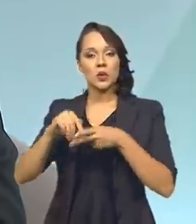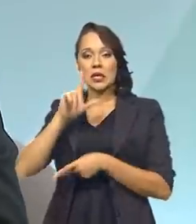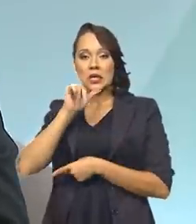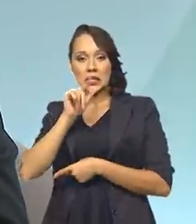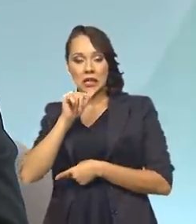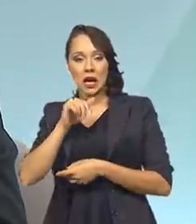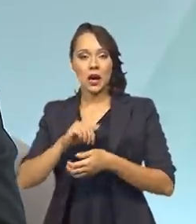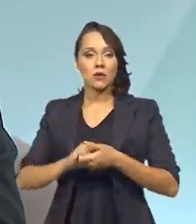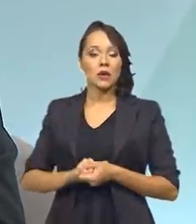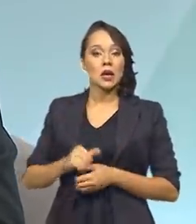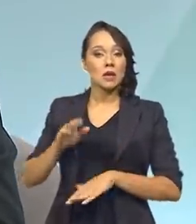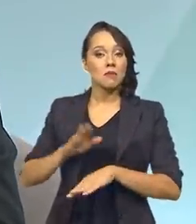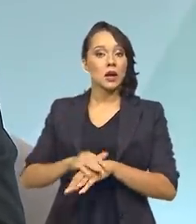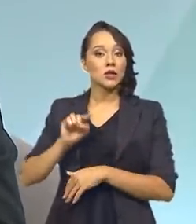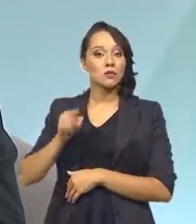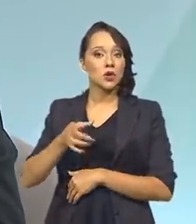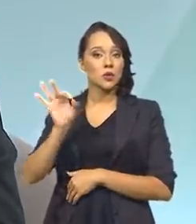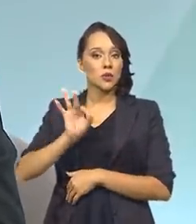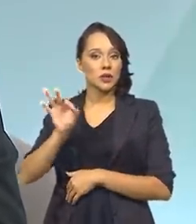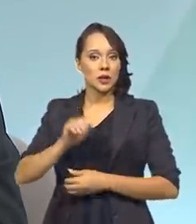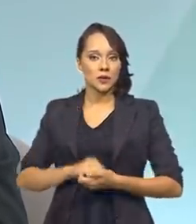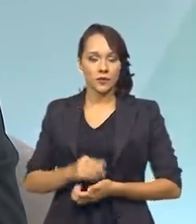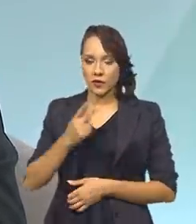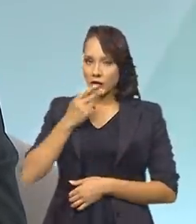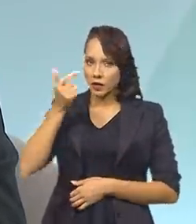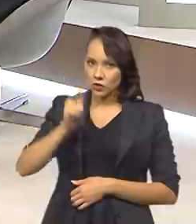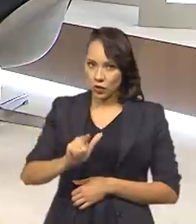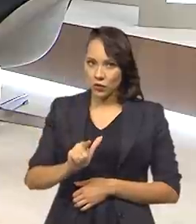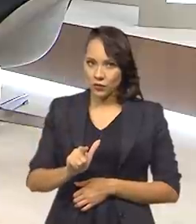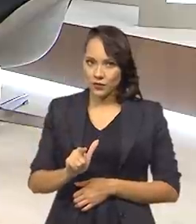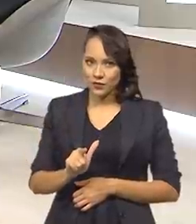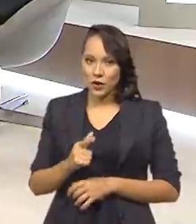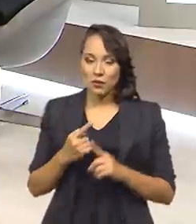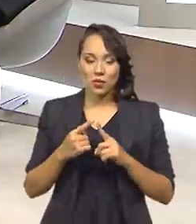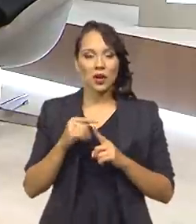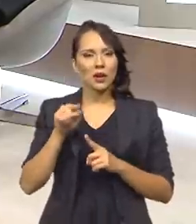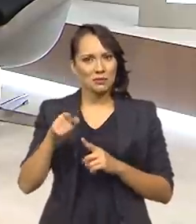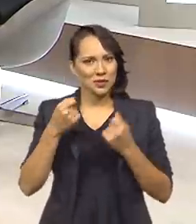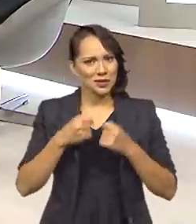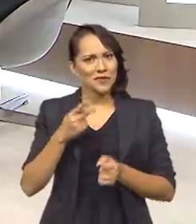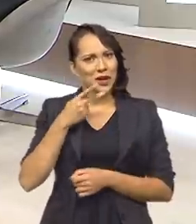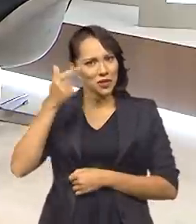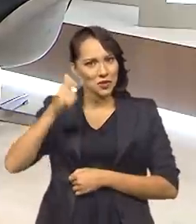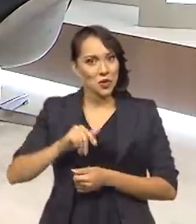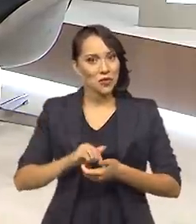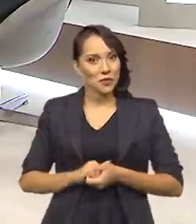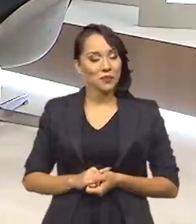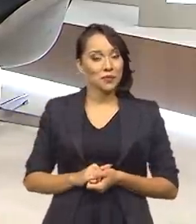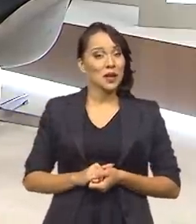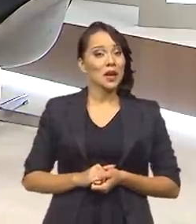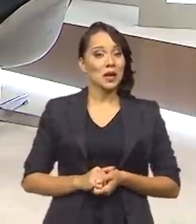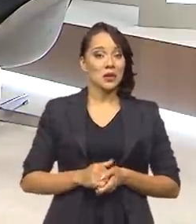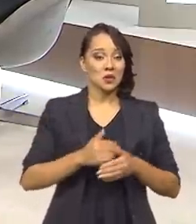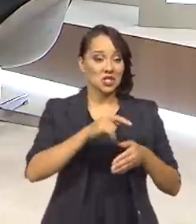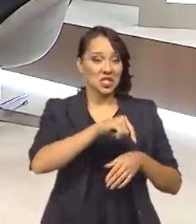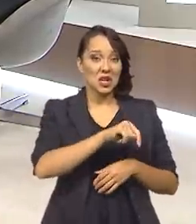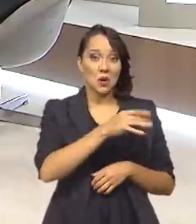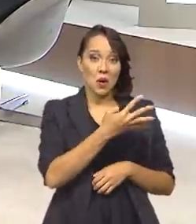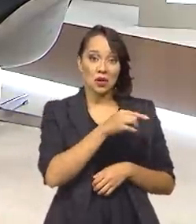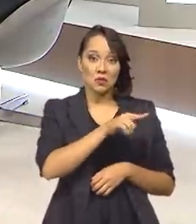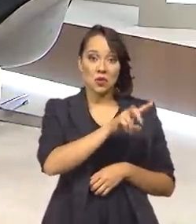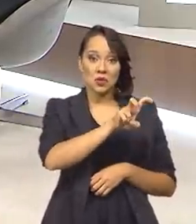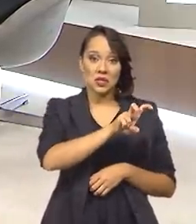em mais de mil por cento. Eu vou repetir o número porque ele merece ser repetido. Nós saímos de um patamar de 4